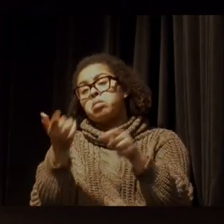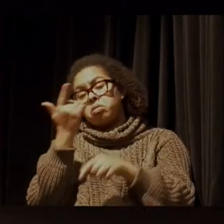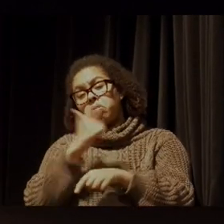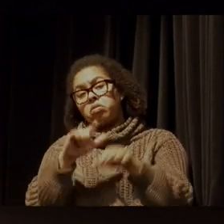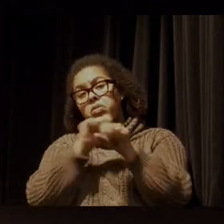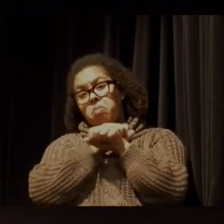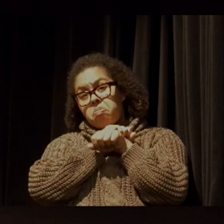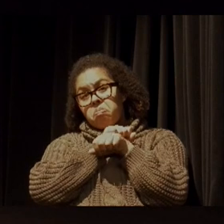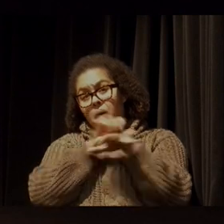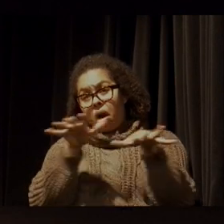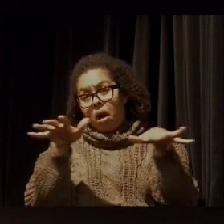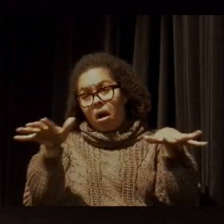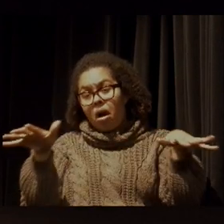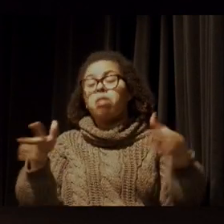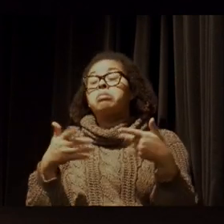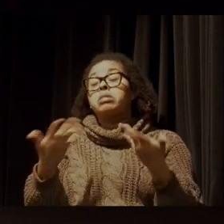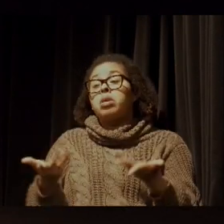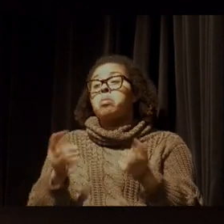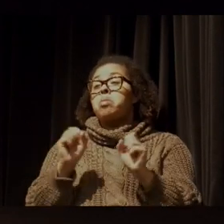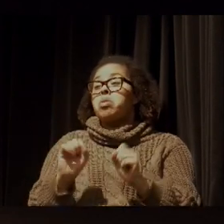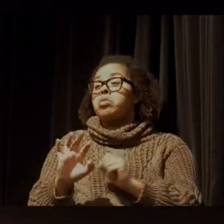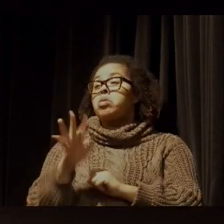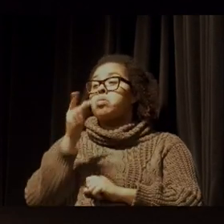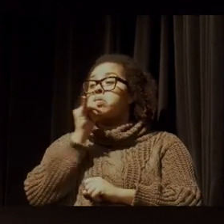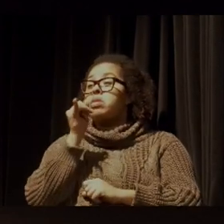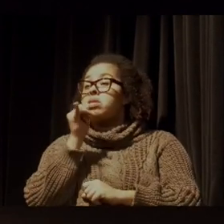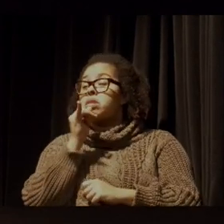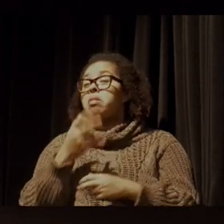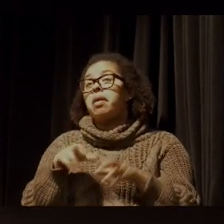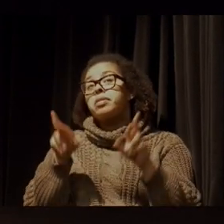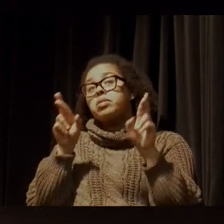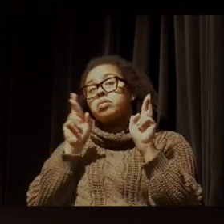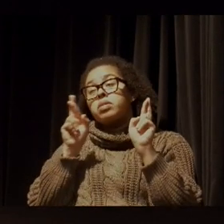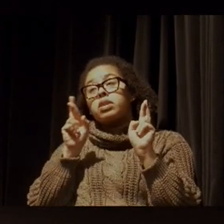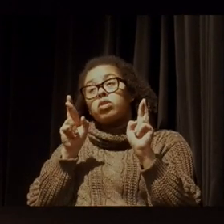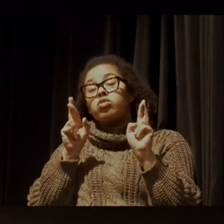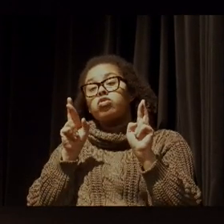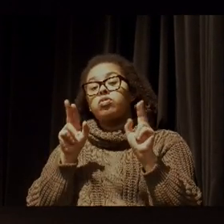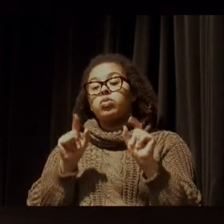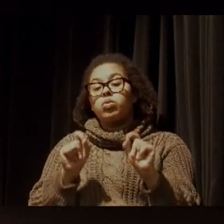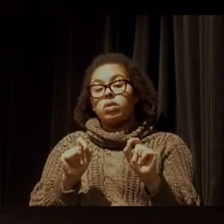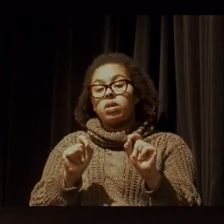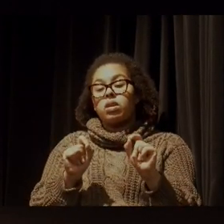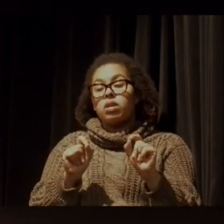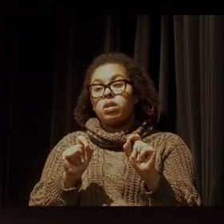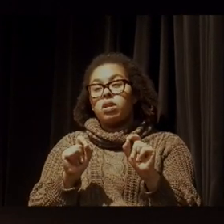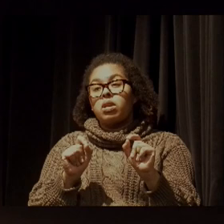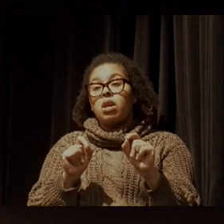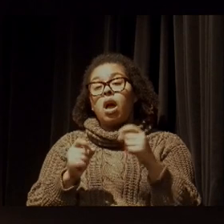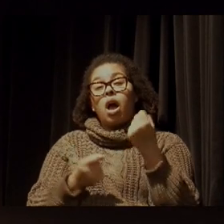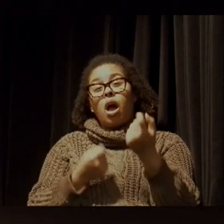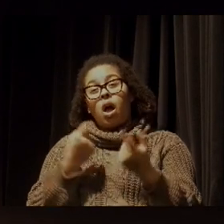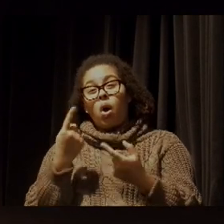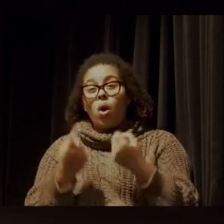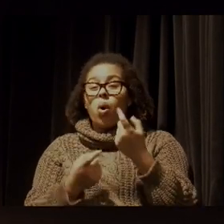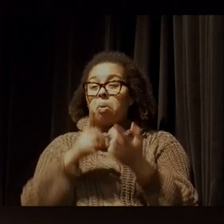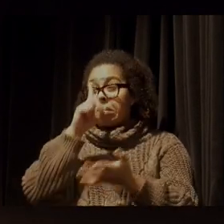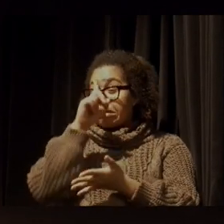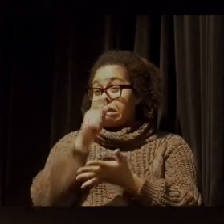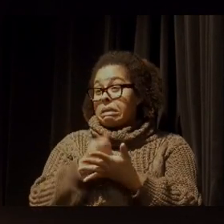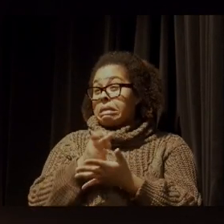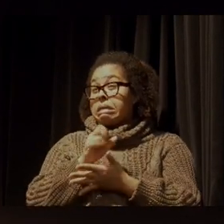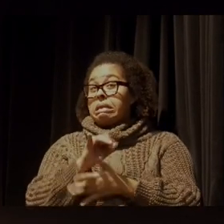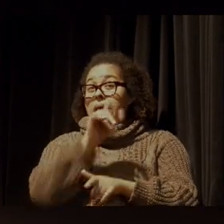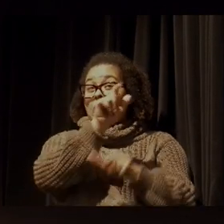expanda. Então, muitas vezes, a gente tem muito essa expectativa de que certas decisões, se as pessoas